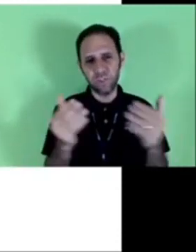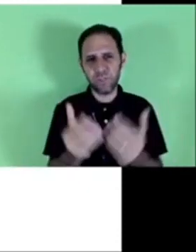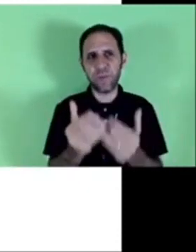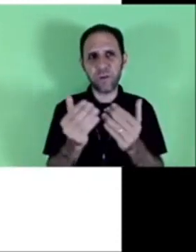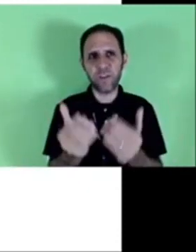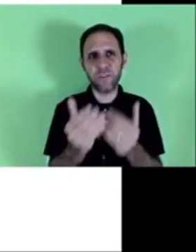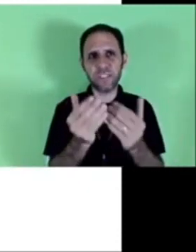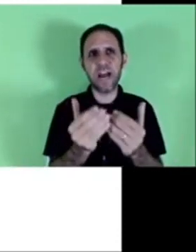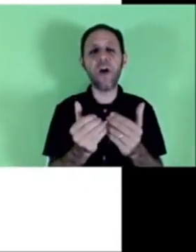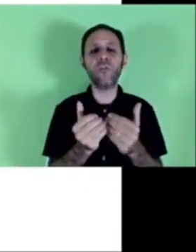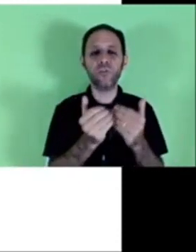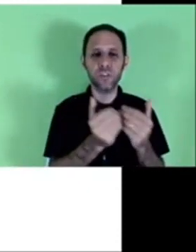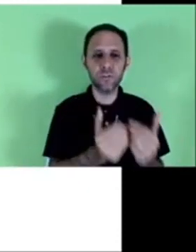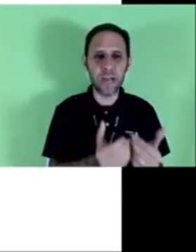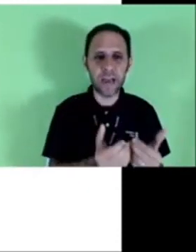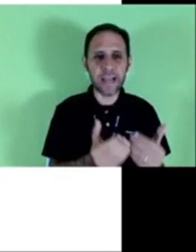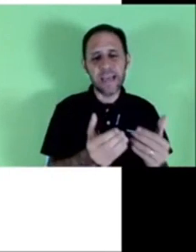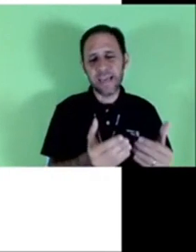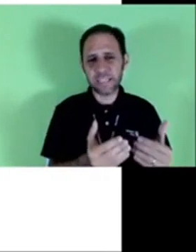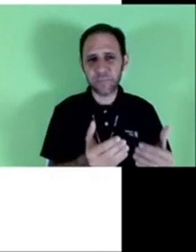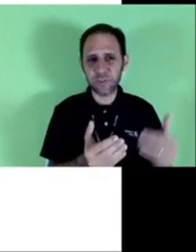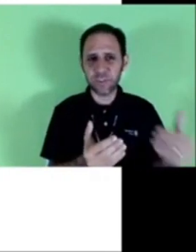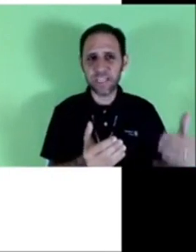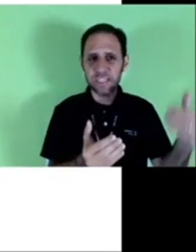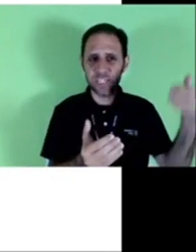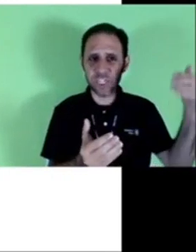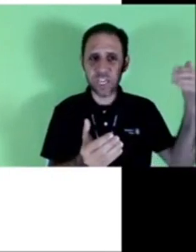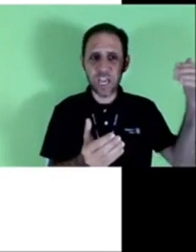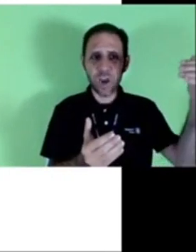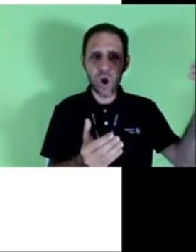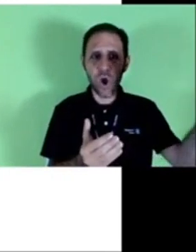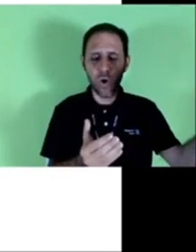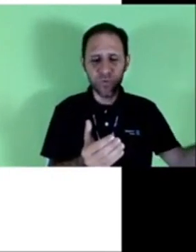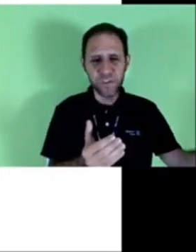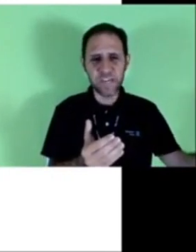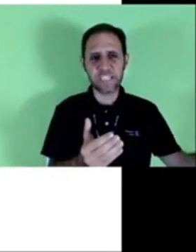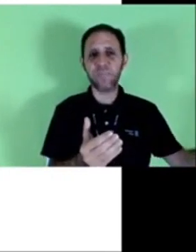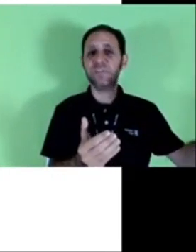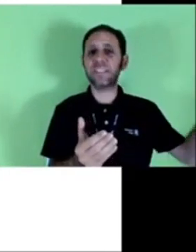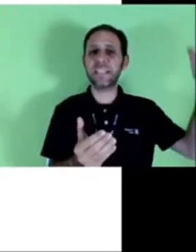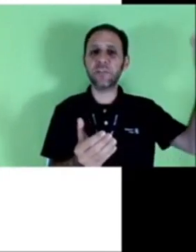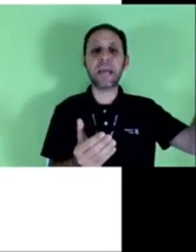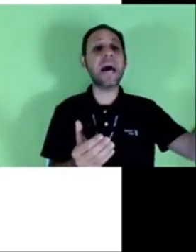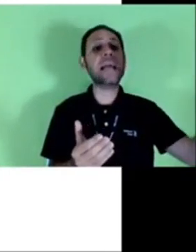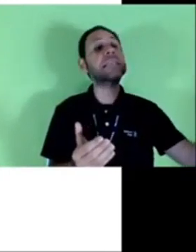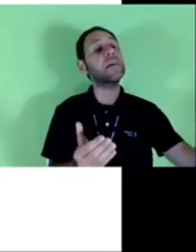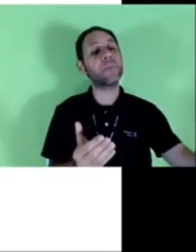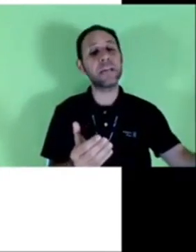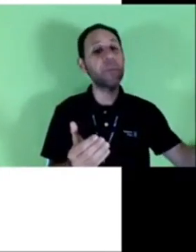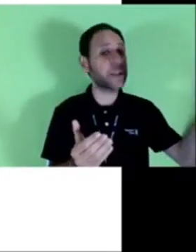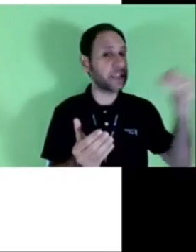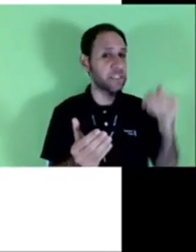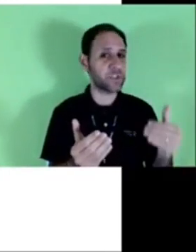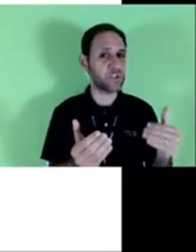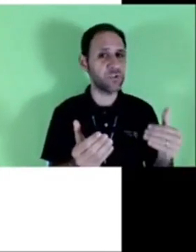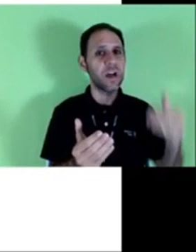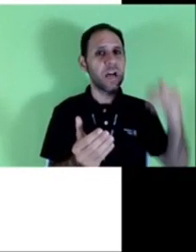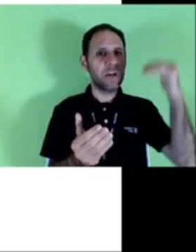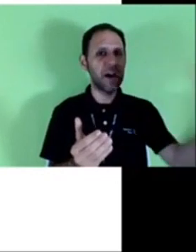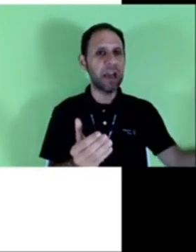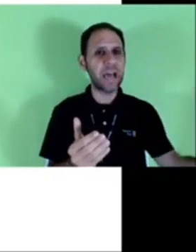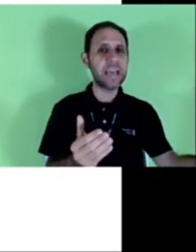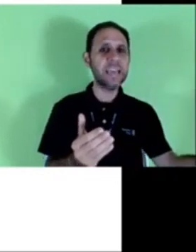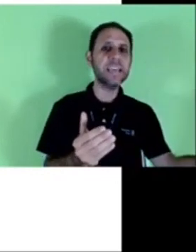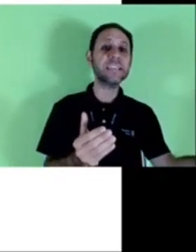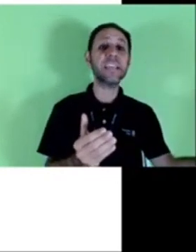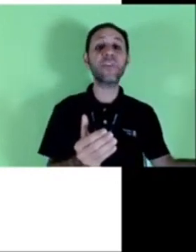que você vai pedir para alguém fazer algo no seu lugar. Essa pessoa tem que ser de confiança, porque você está dando carta branca para que essa pessoa